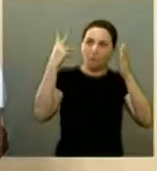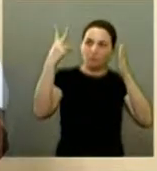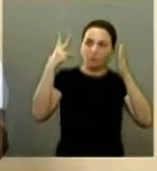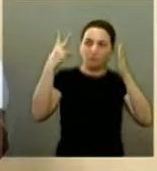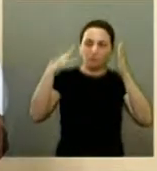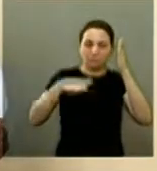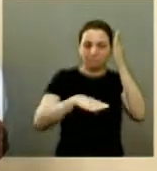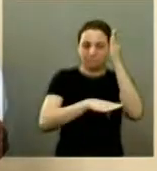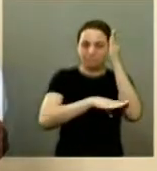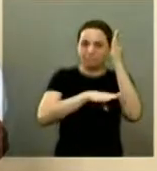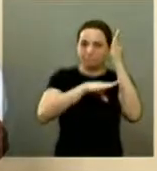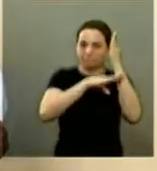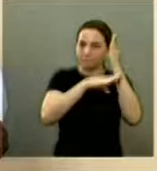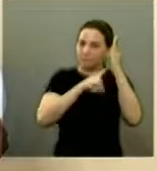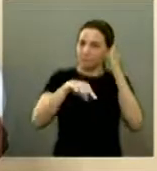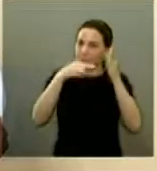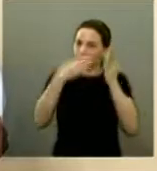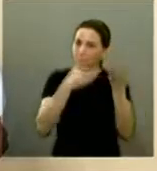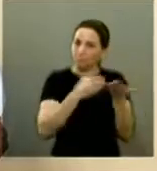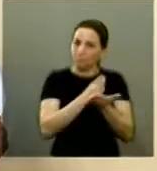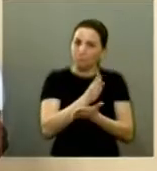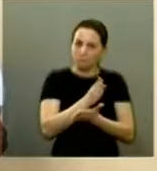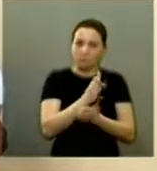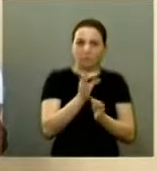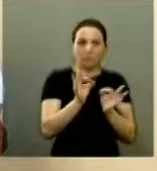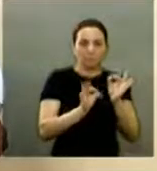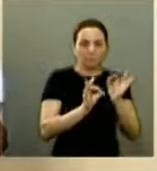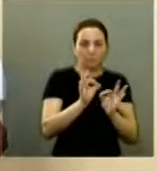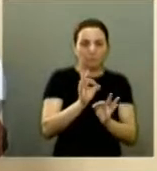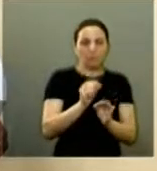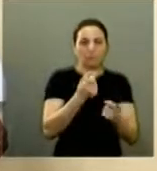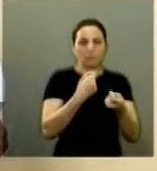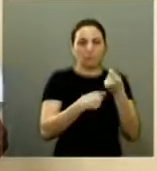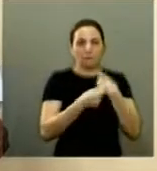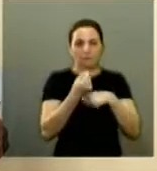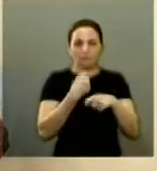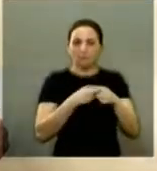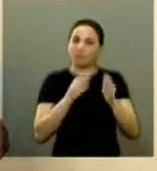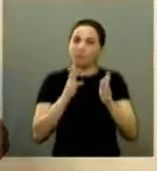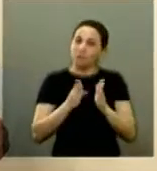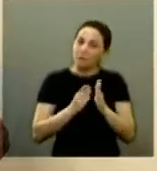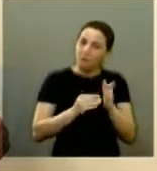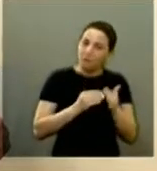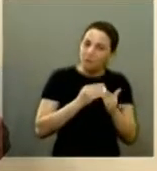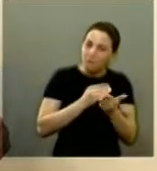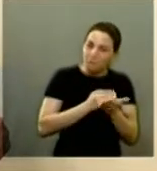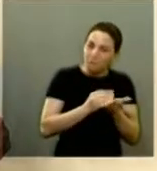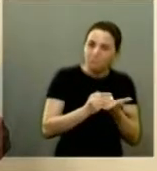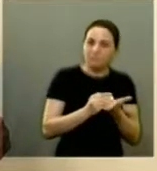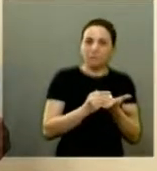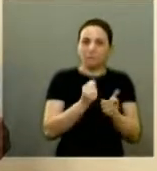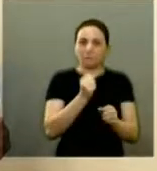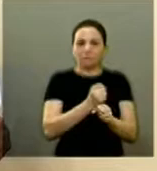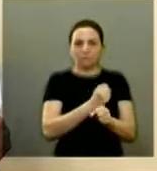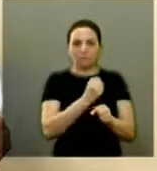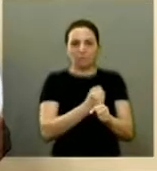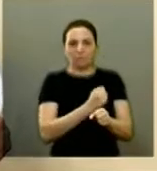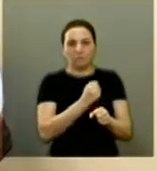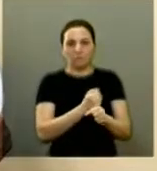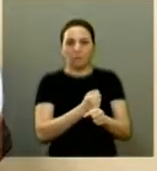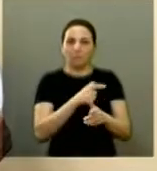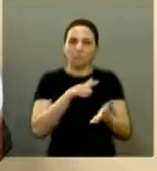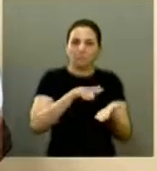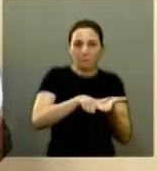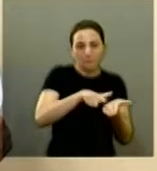depois que nós aprovamos o novo plano diretor eles já começaram a fazer a